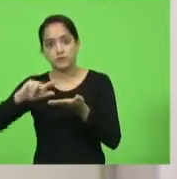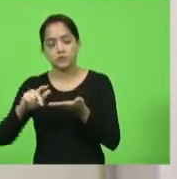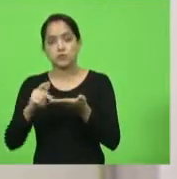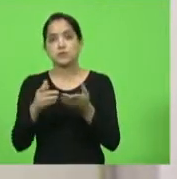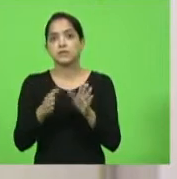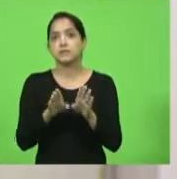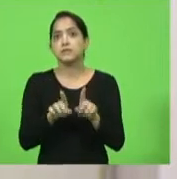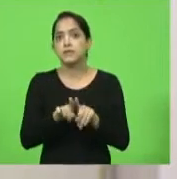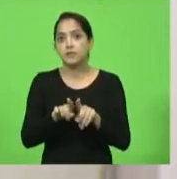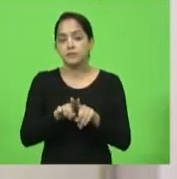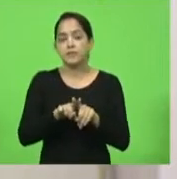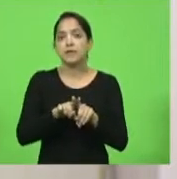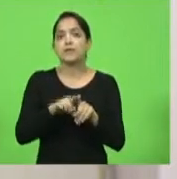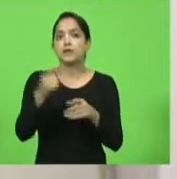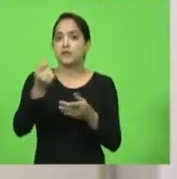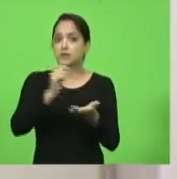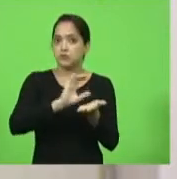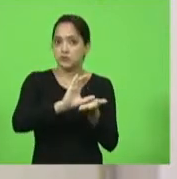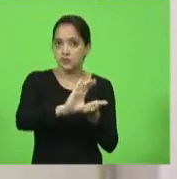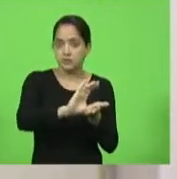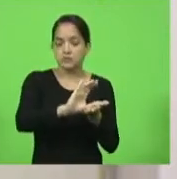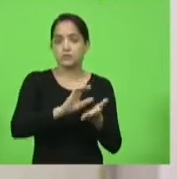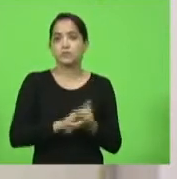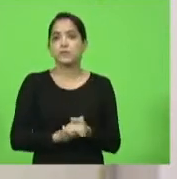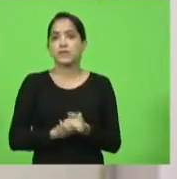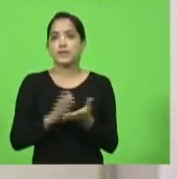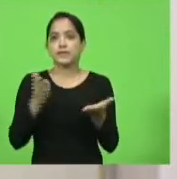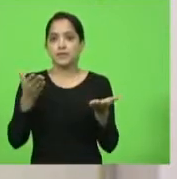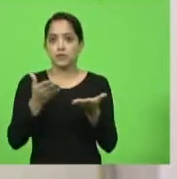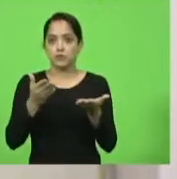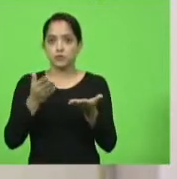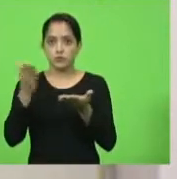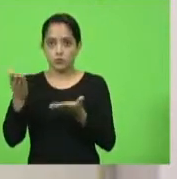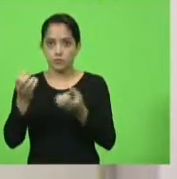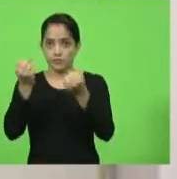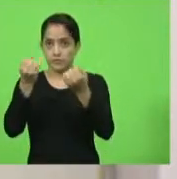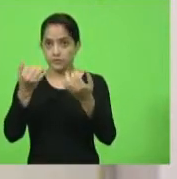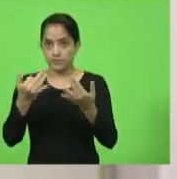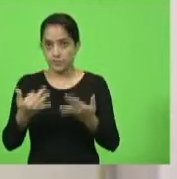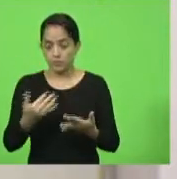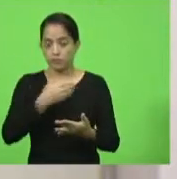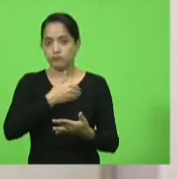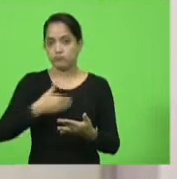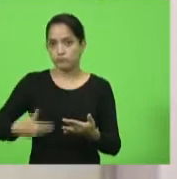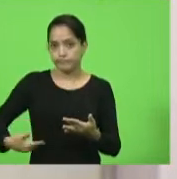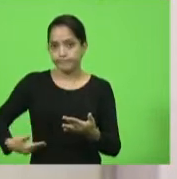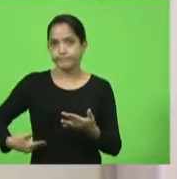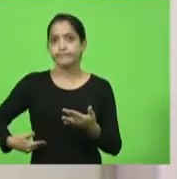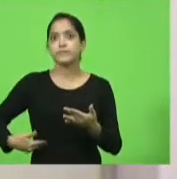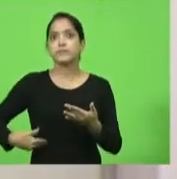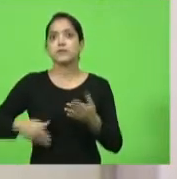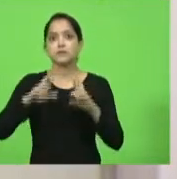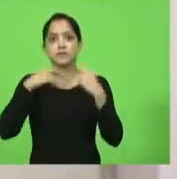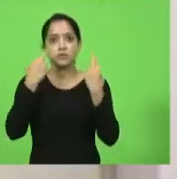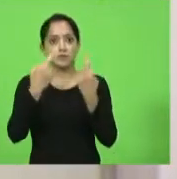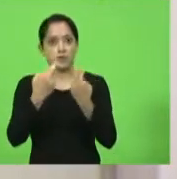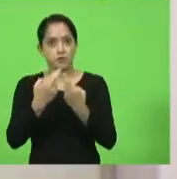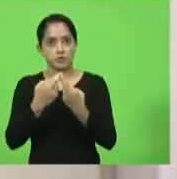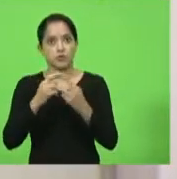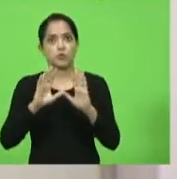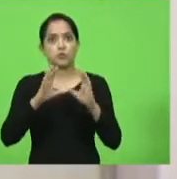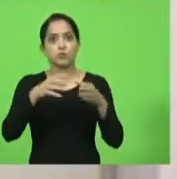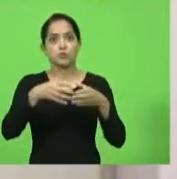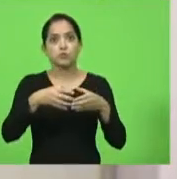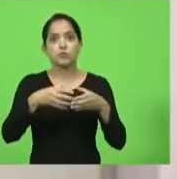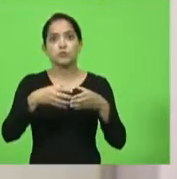fazendo a destinação de recursos e hoje, como você disse, o governo do Estado se reúne com prefeitos. É fato que medidas